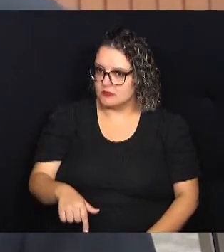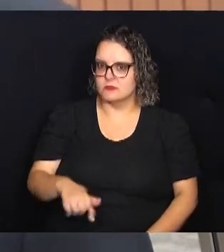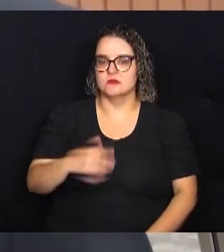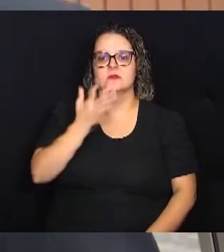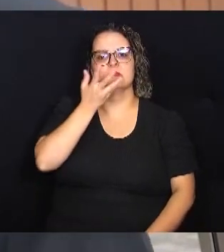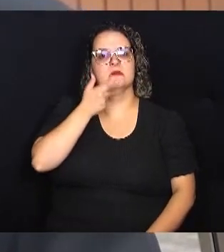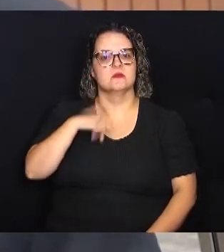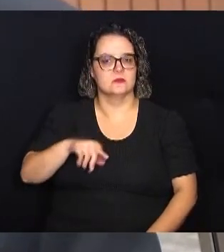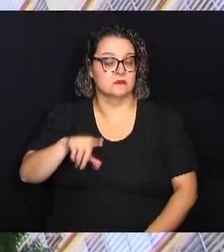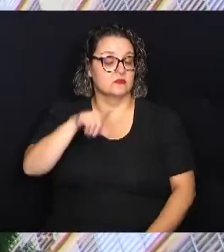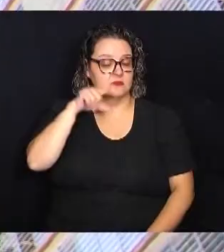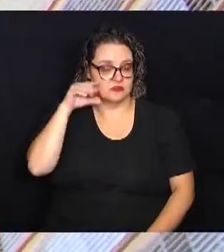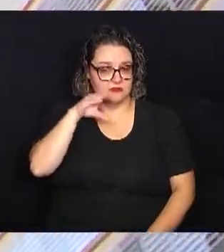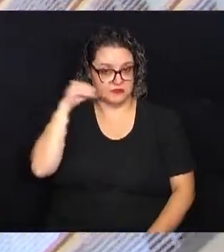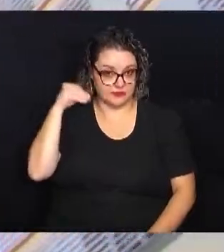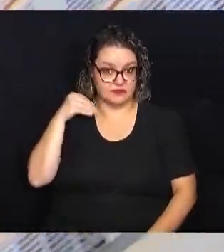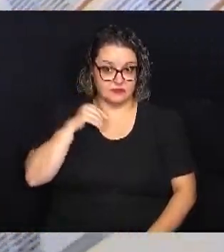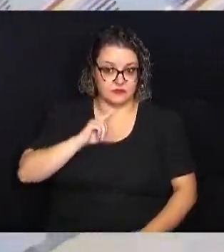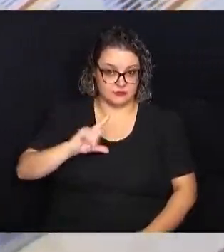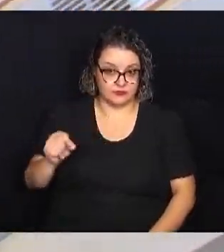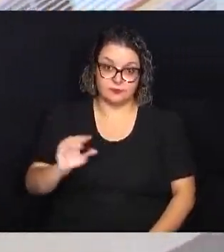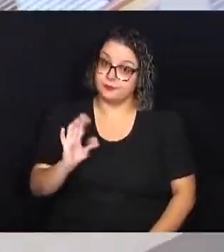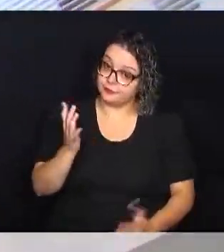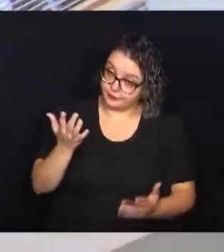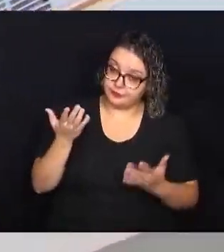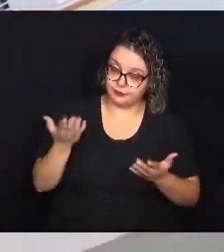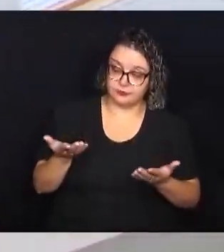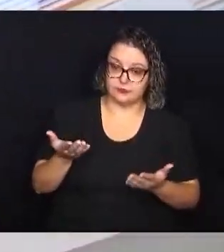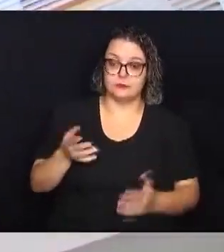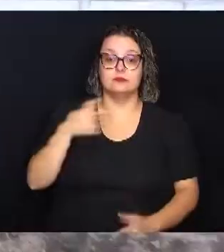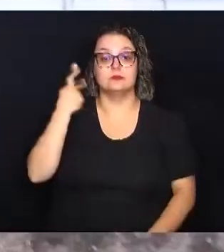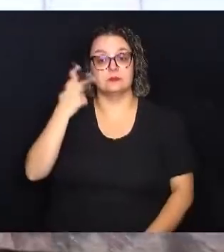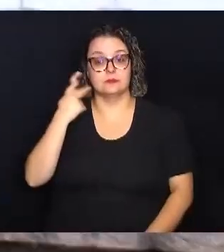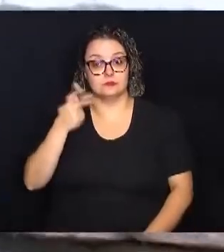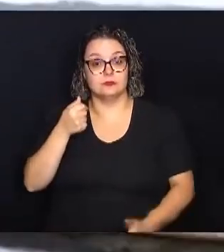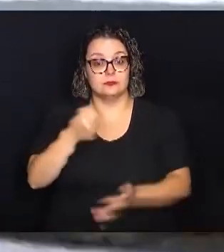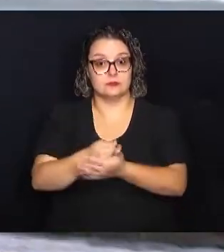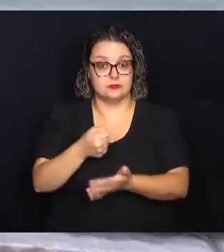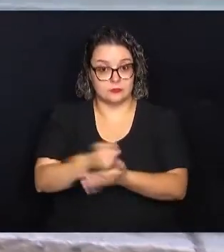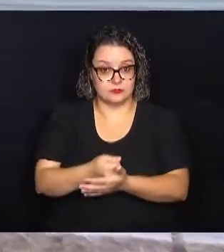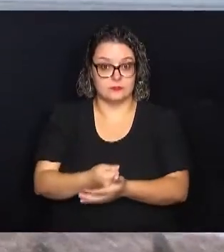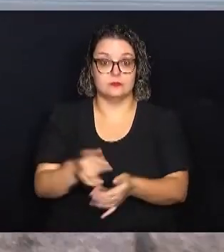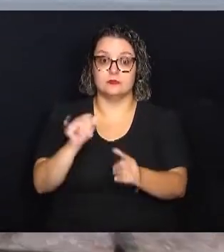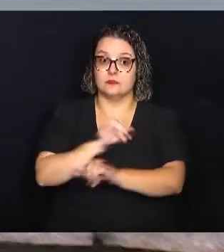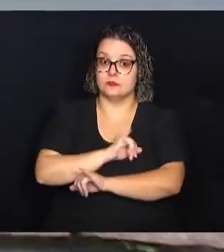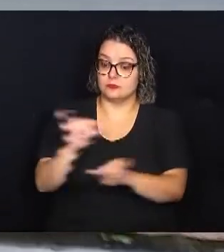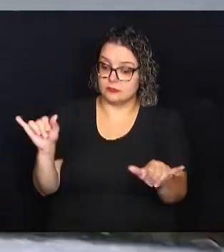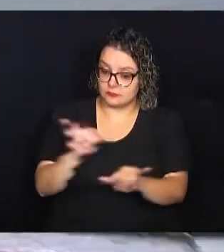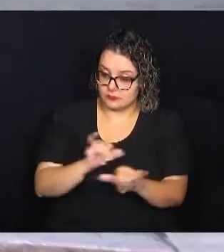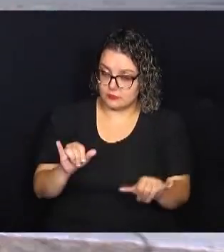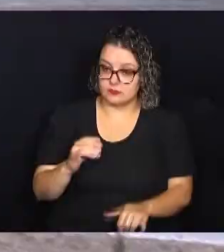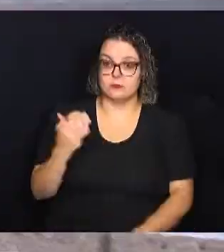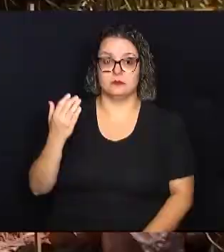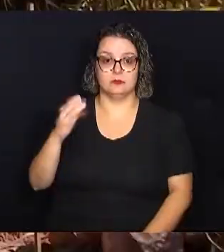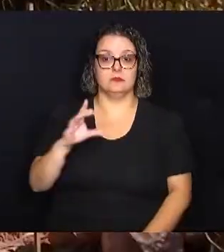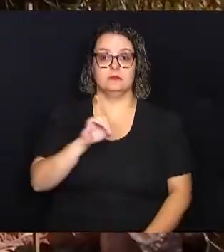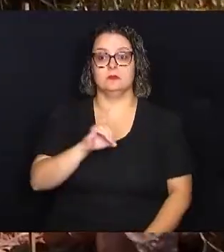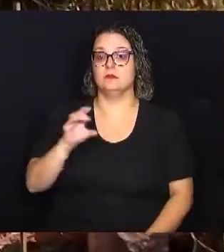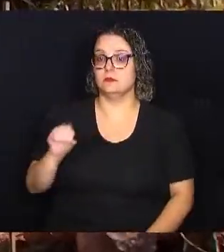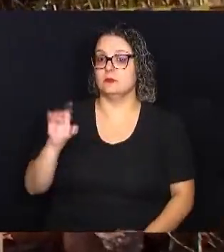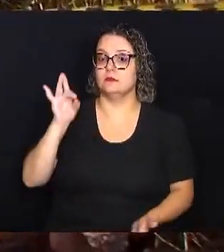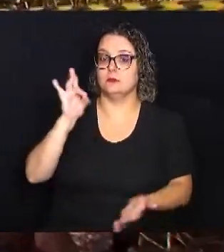saído. Mas aconteceu. Para o vereador, a obrigatoriedade da publicação deste termo no Diário Oficial